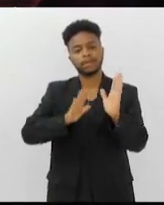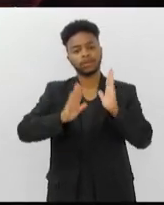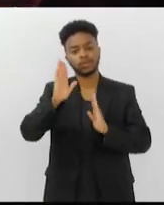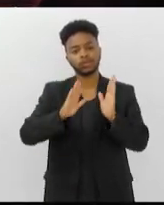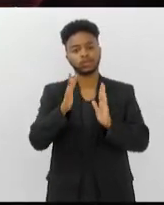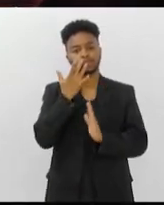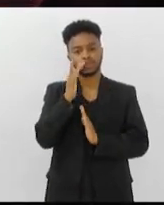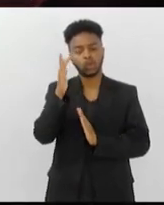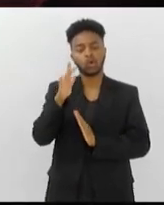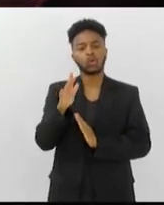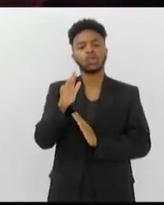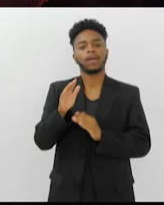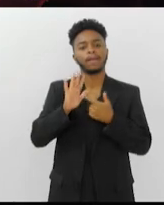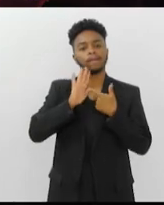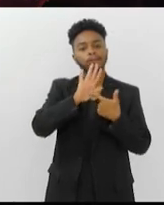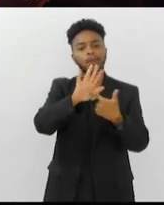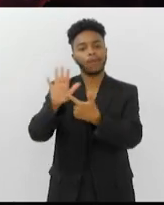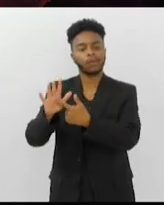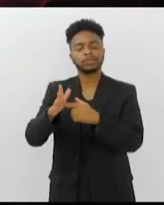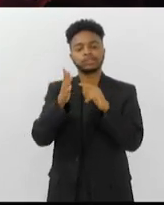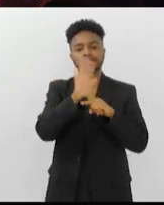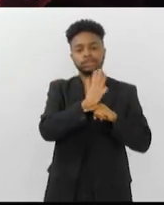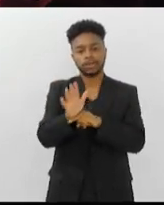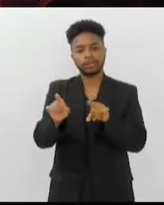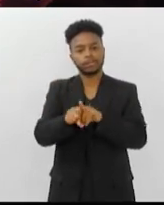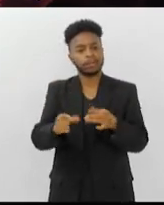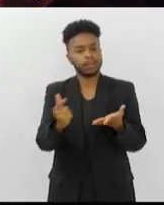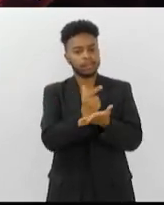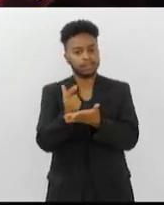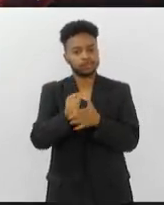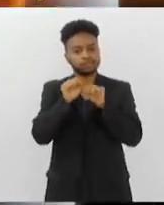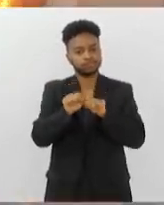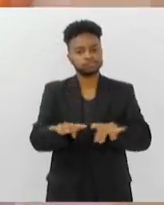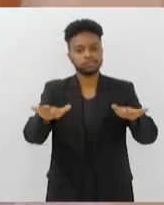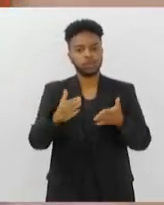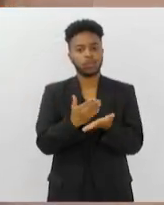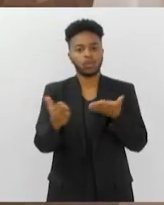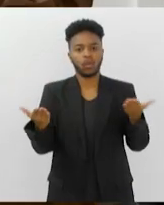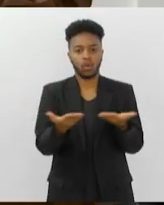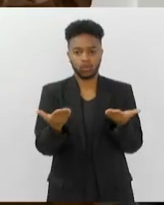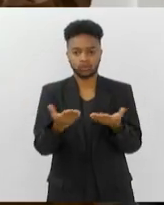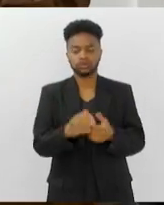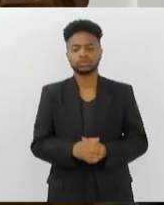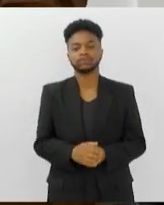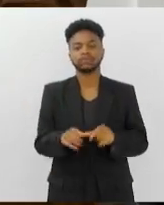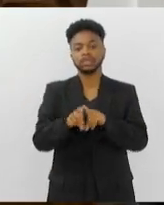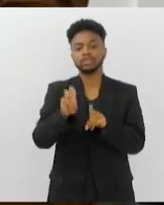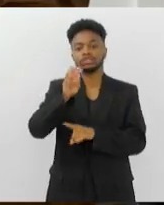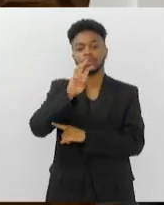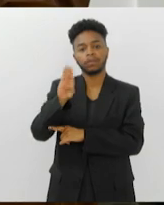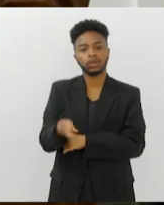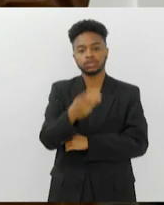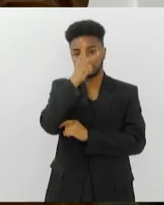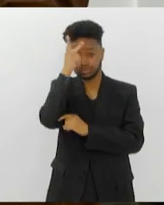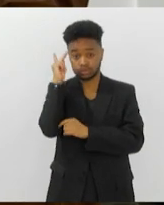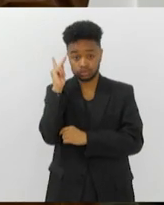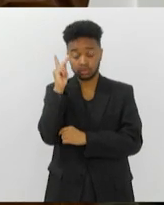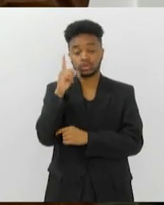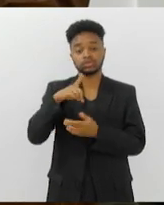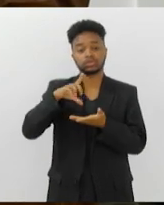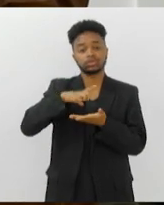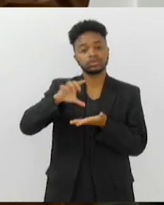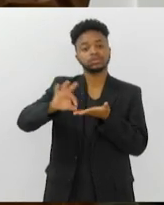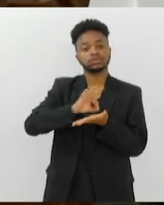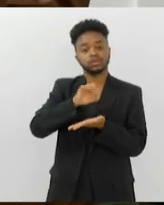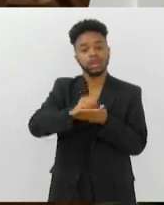são destaque em mostras de cinema e também em livro, que será lançado hoje. Mais de 5 milhões de pessoas estão inscritas